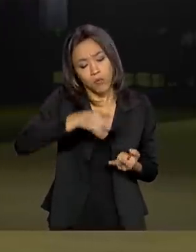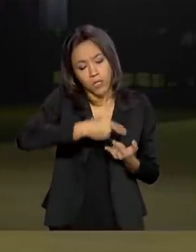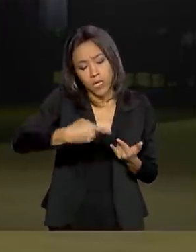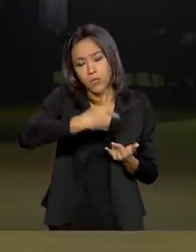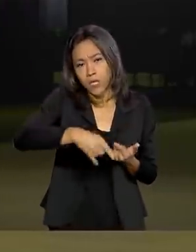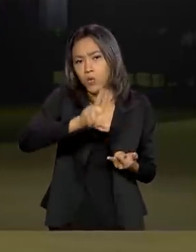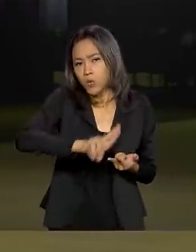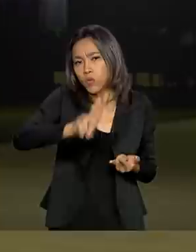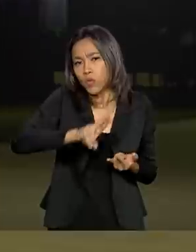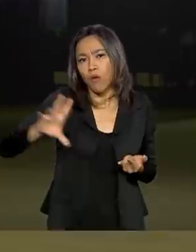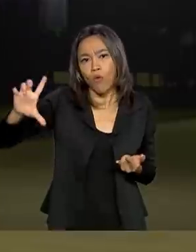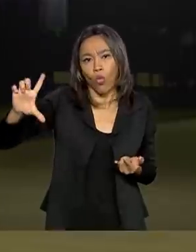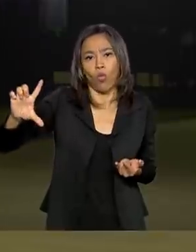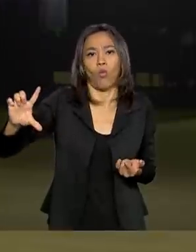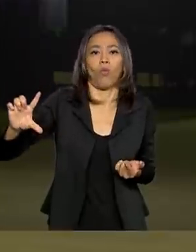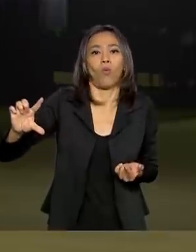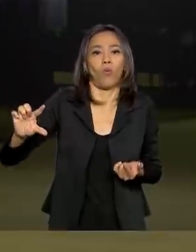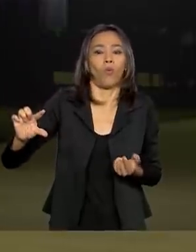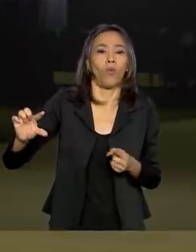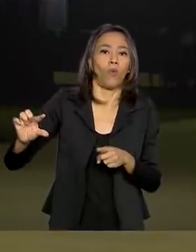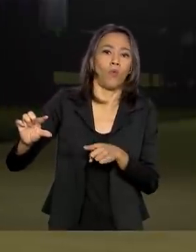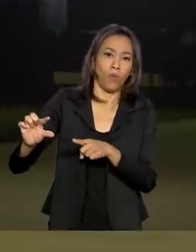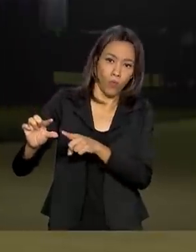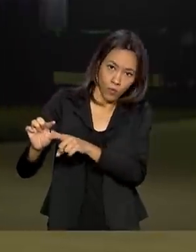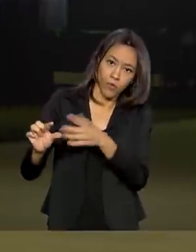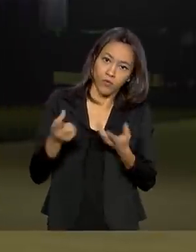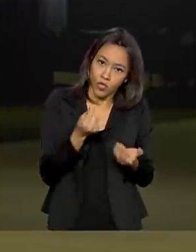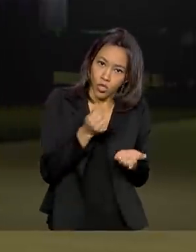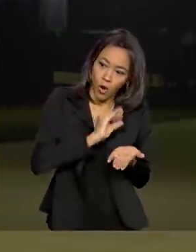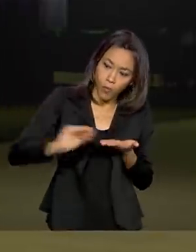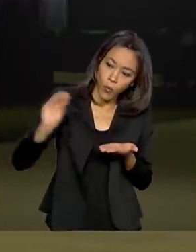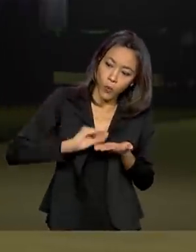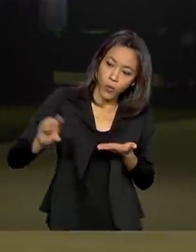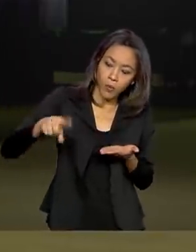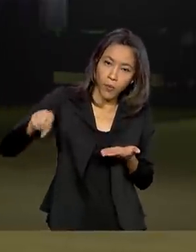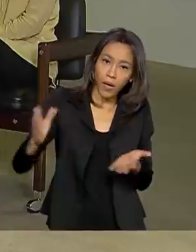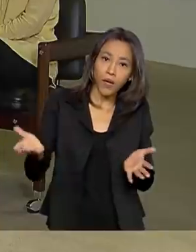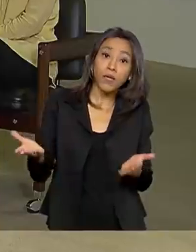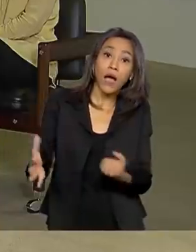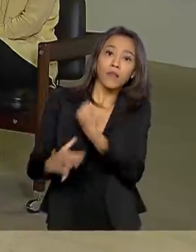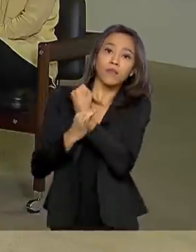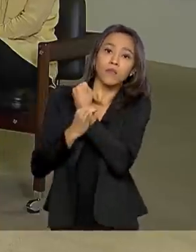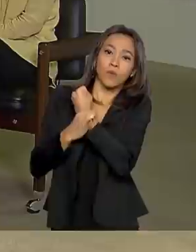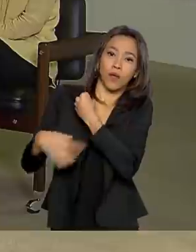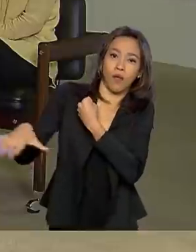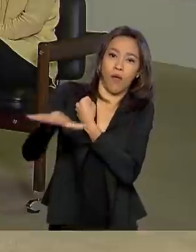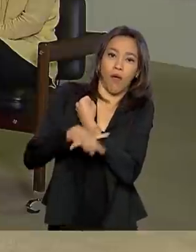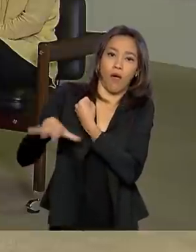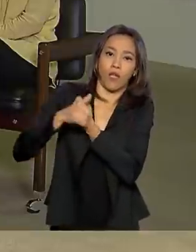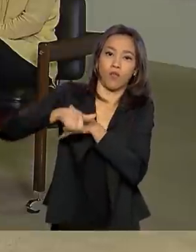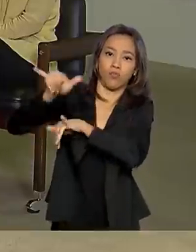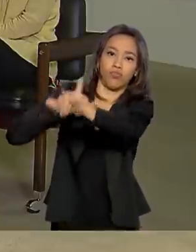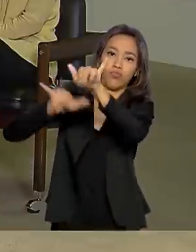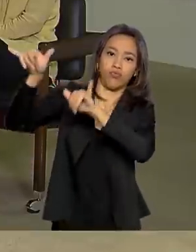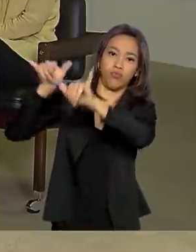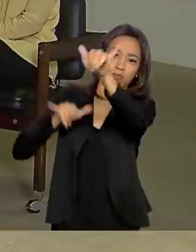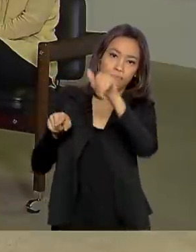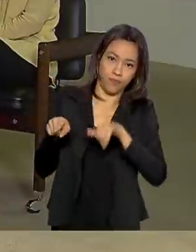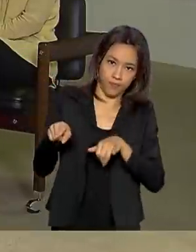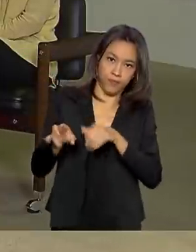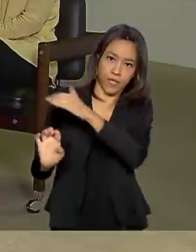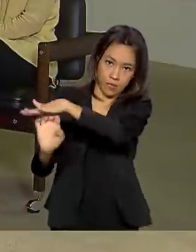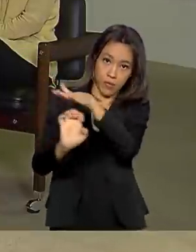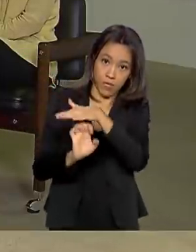abatendo um saldo que nós vamos ter em conta corrente. É uma maneira de preservar esse setor. Preservar o setor é fundamental para que, na